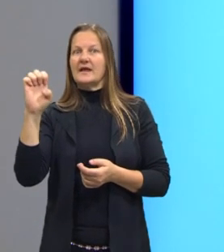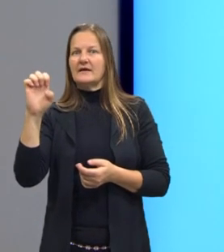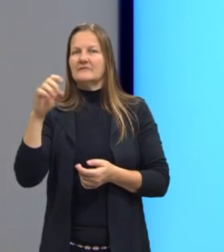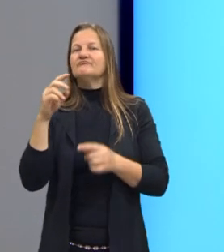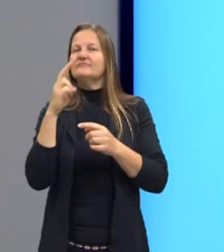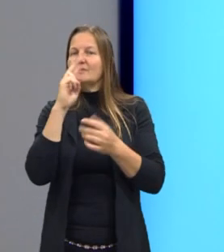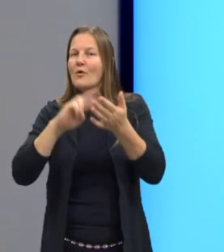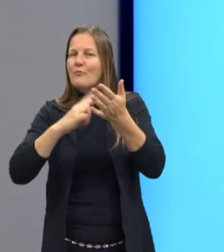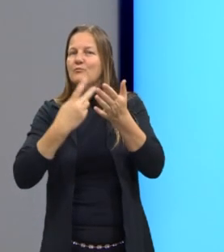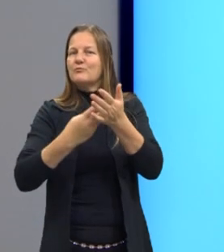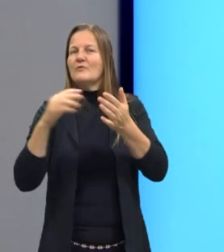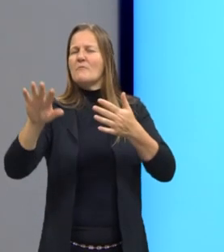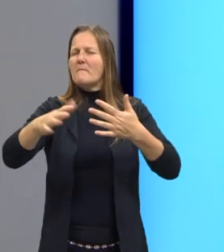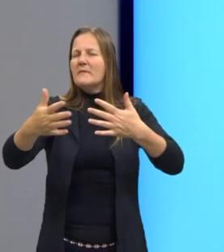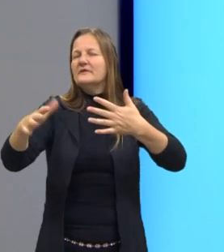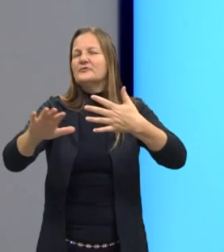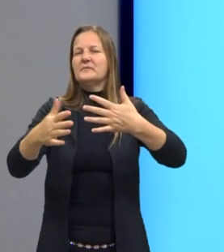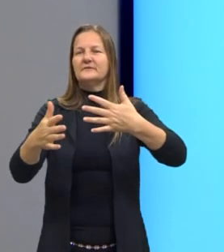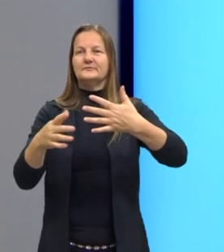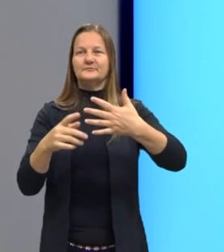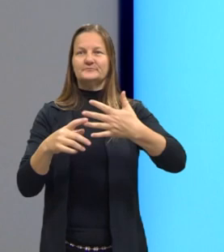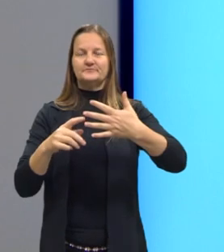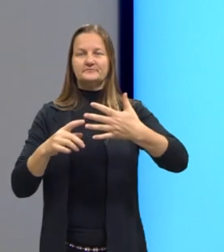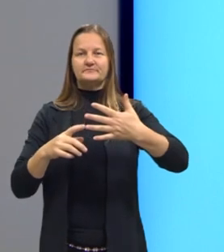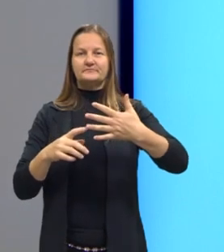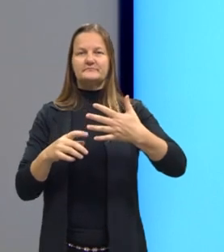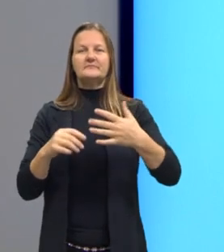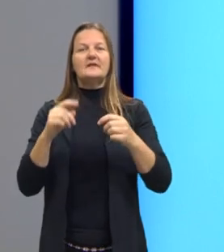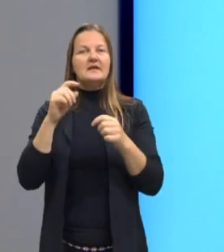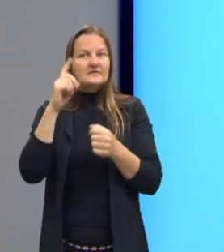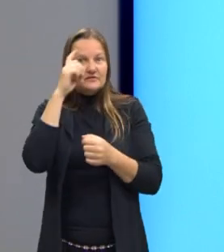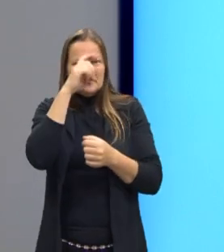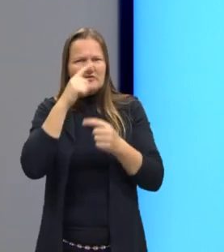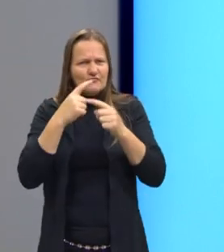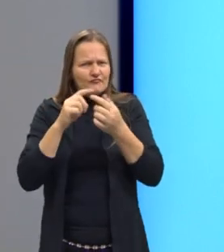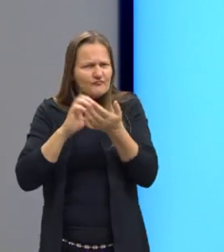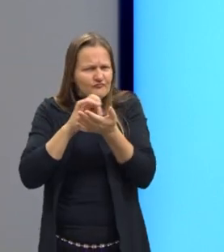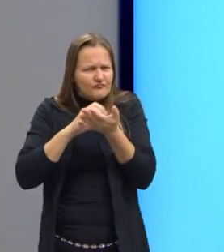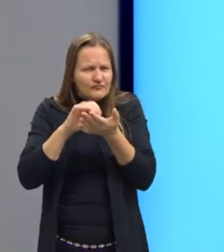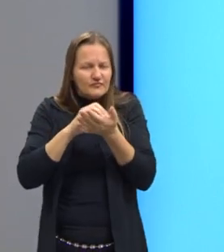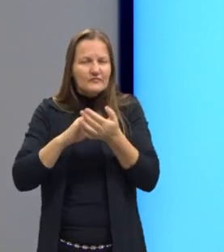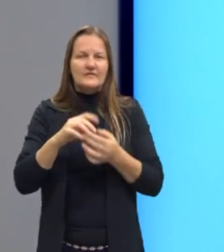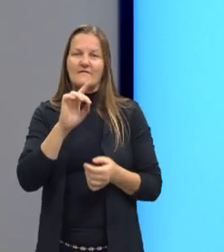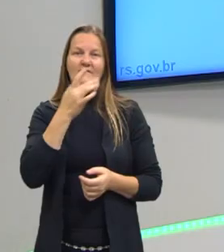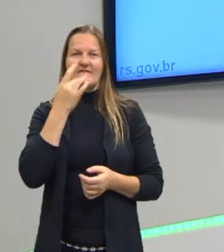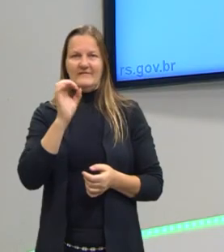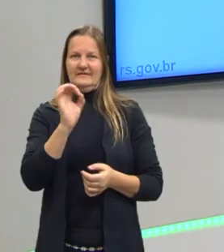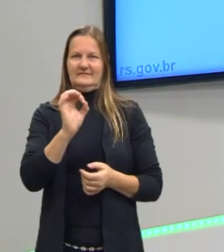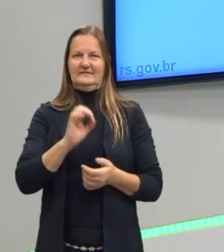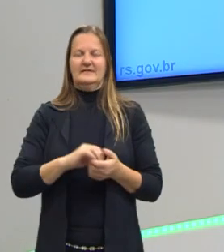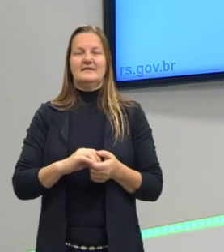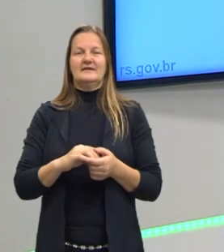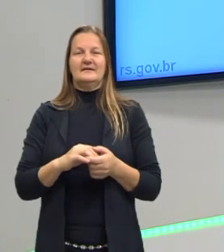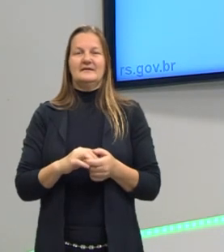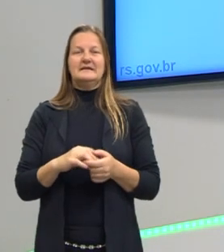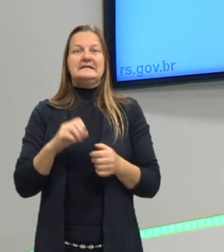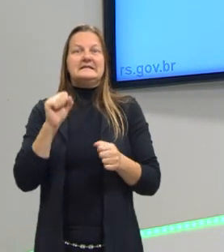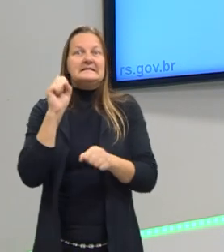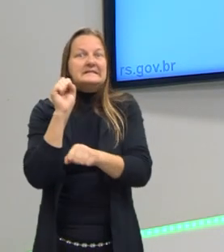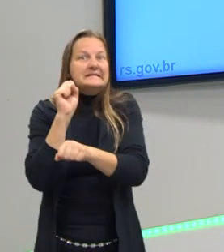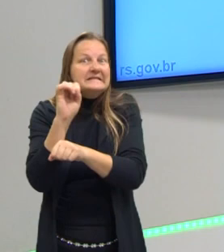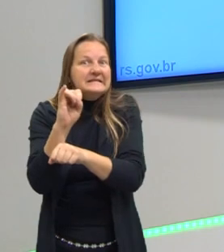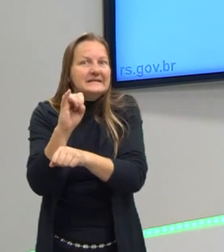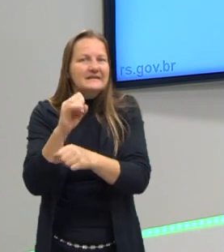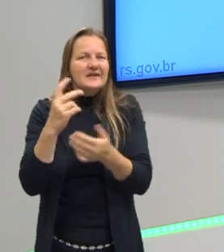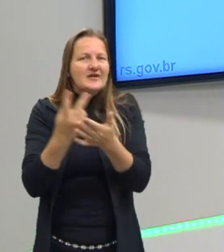486 mil, é um valor alto, é difícil de calcular. Não, não é difícil, tá? Porque a gente, se tiver algum errinho ali